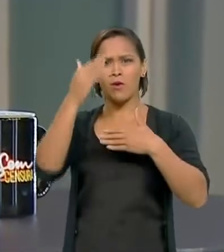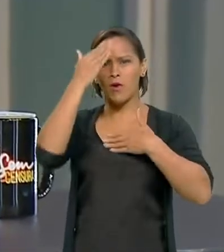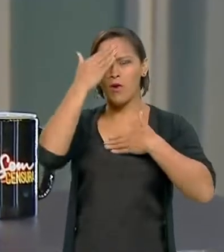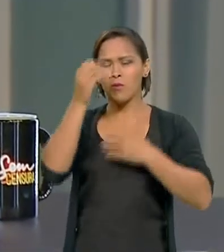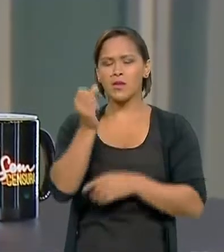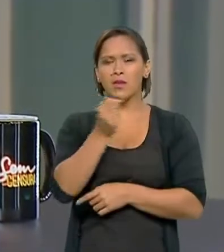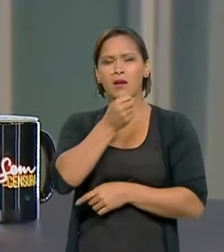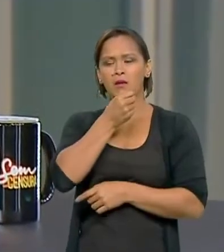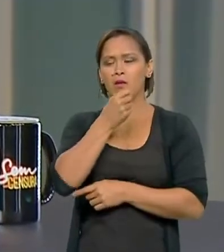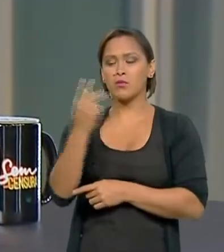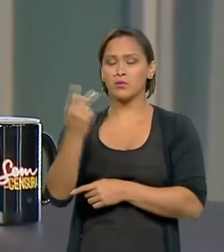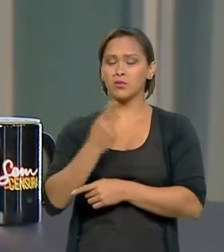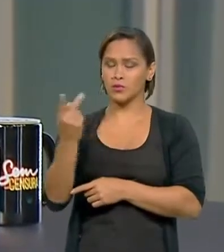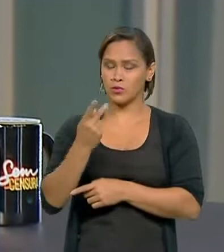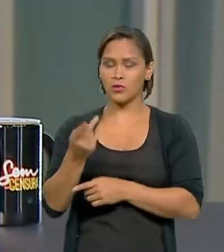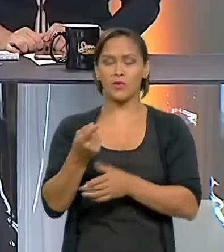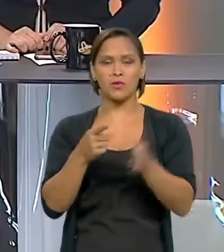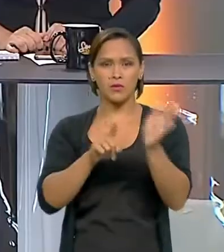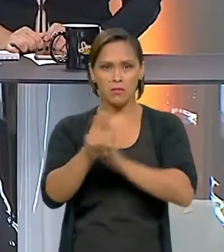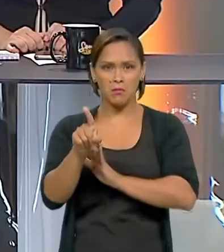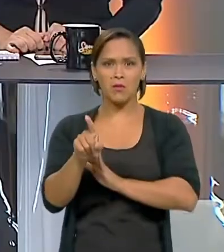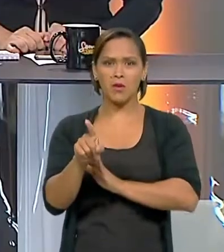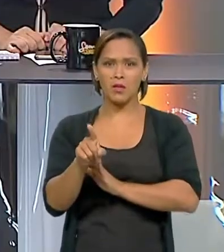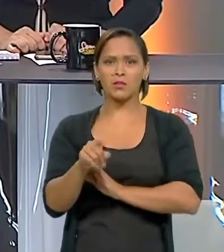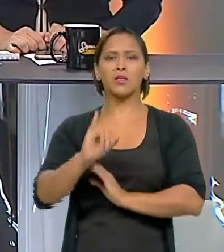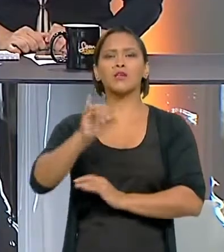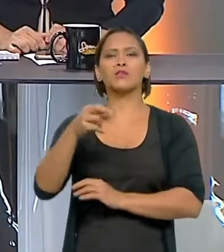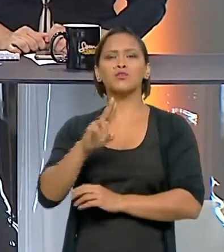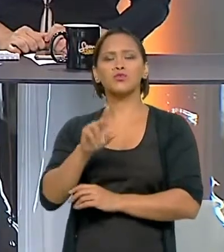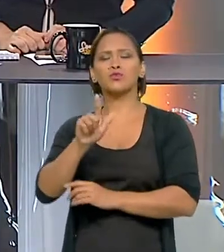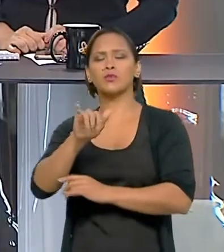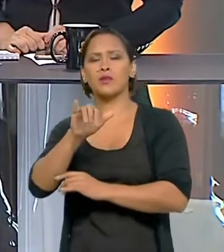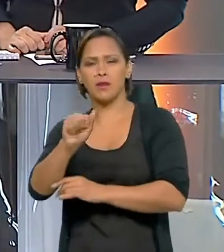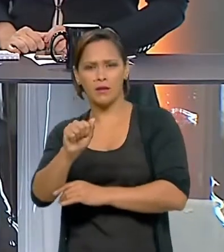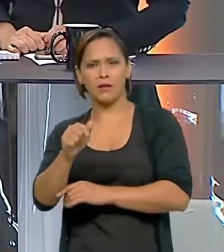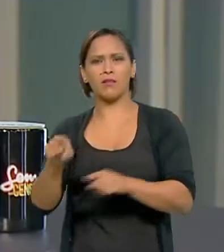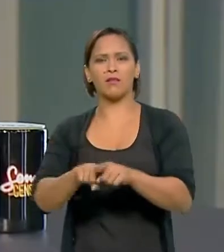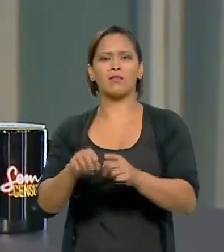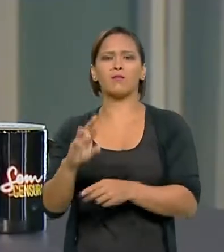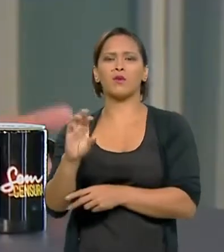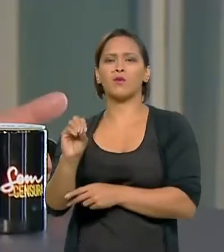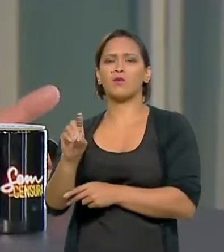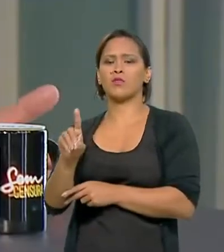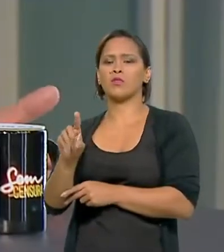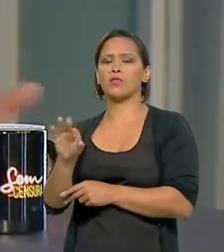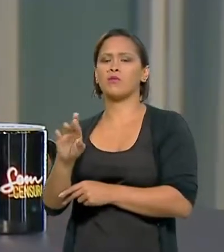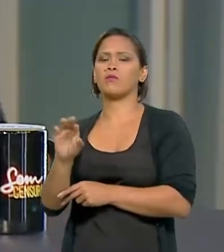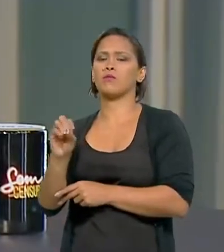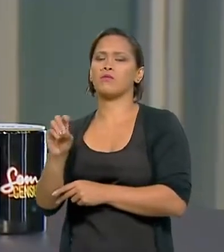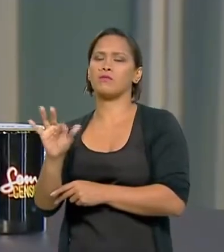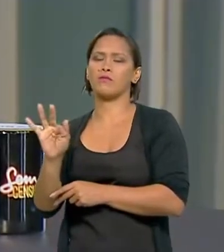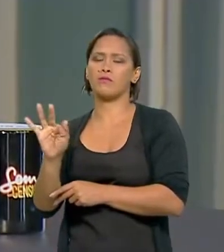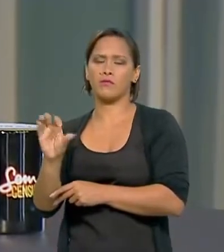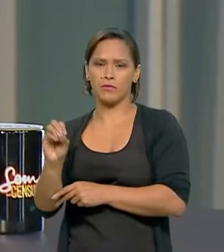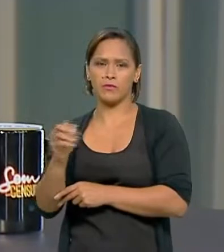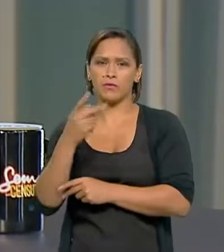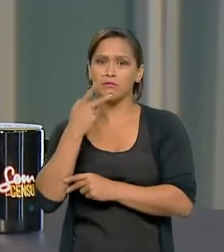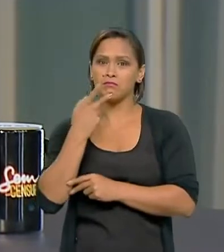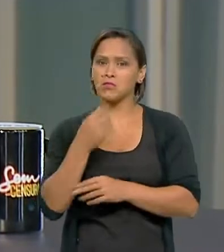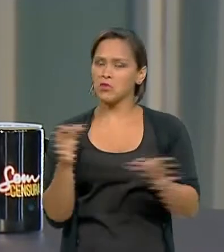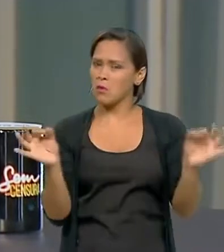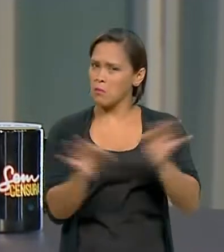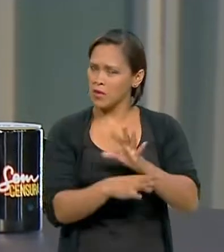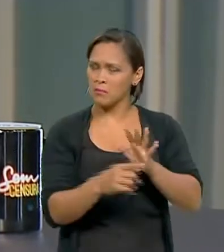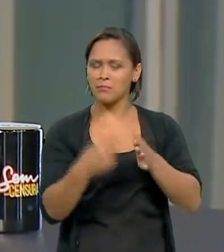entrevistadores. Obrigado, Juliana. Obrigado, Rodolfo. Estou pronto aí para ser bombardeado